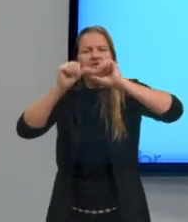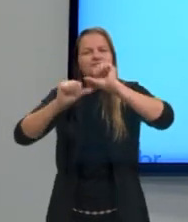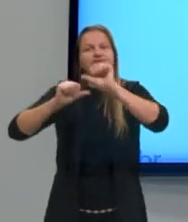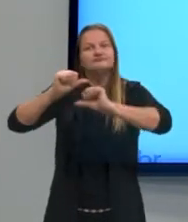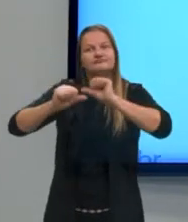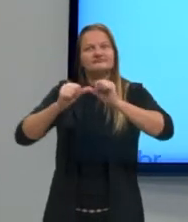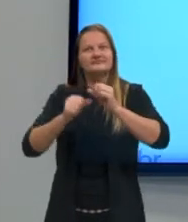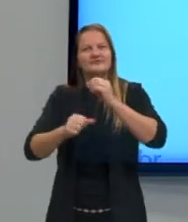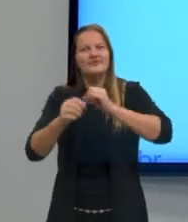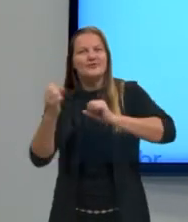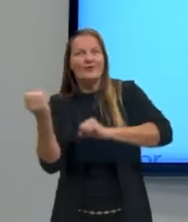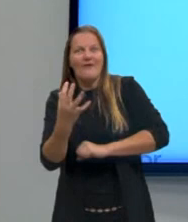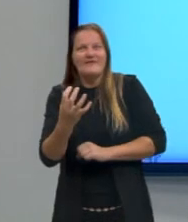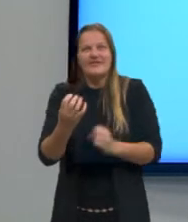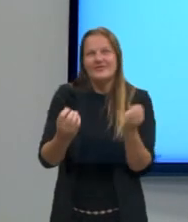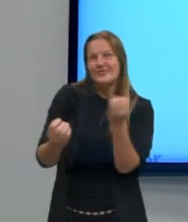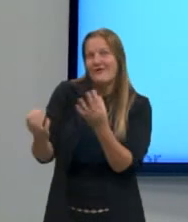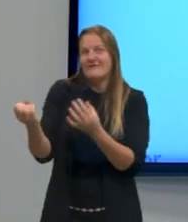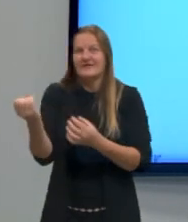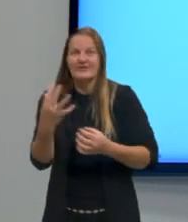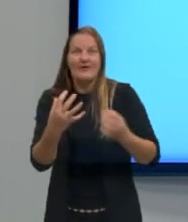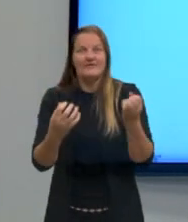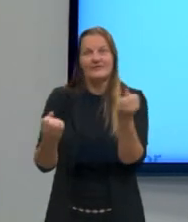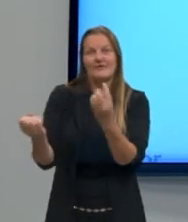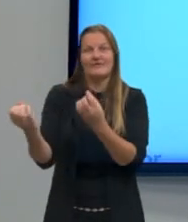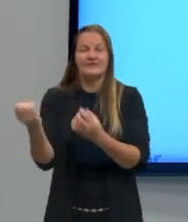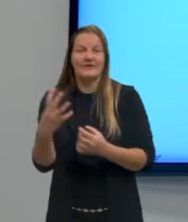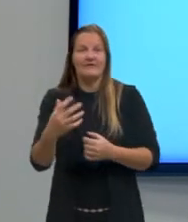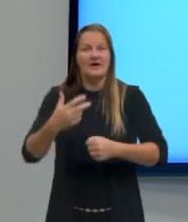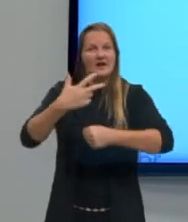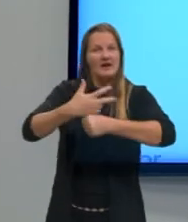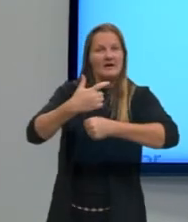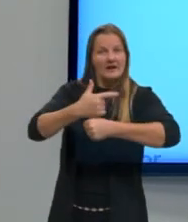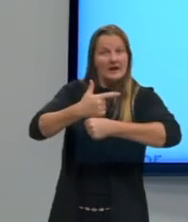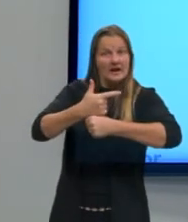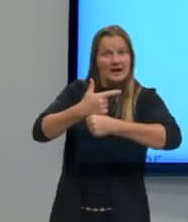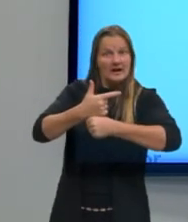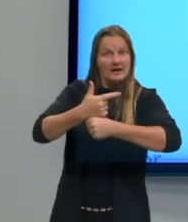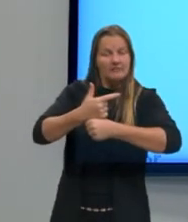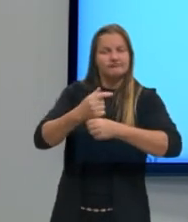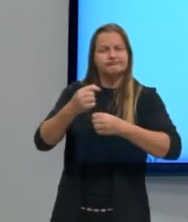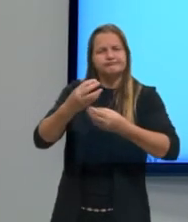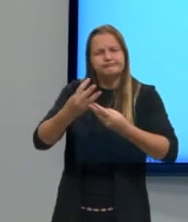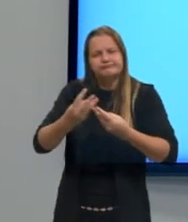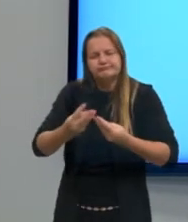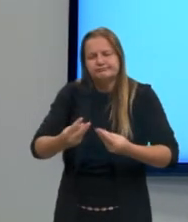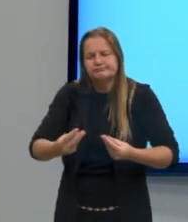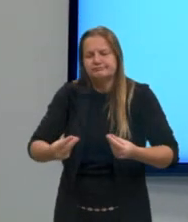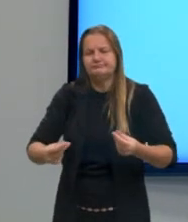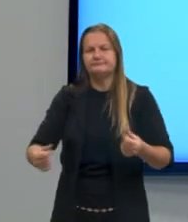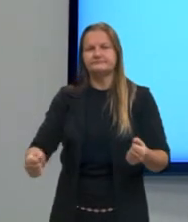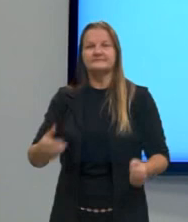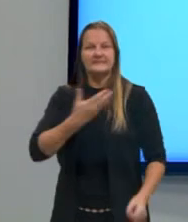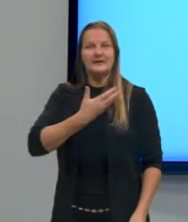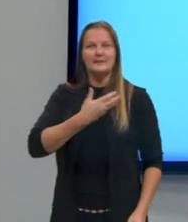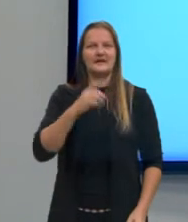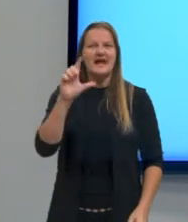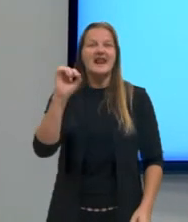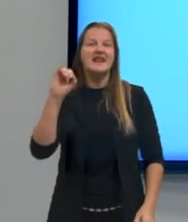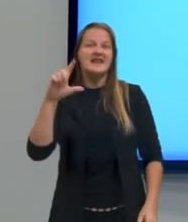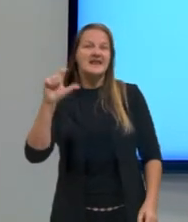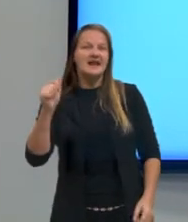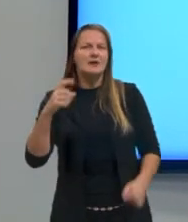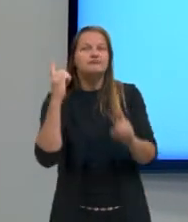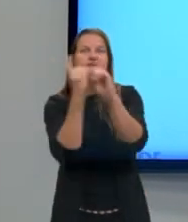cada dia uma parte do léxico cai em desuso. Minha amiga Lila, que vive descobrindo essas coisas,